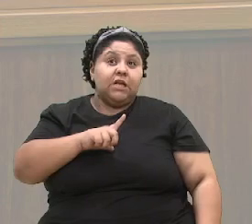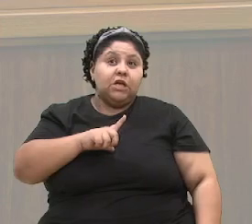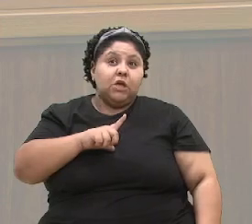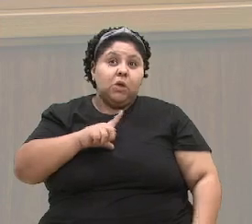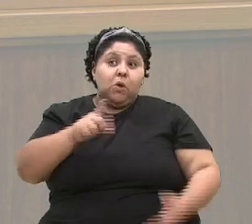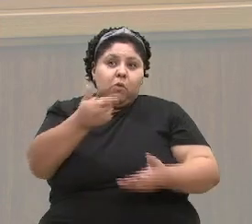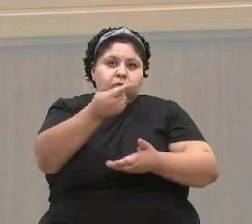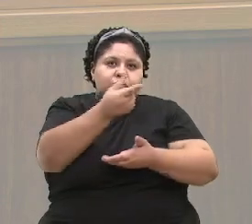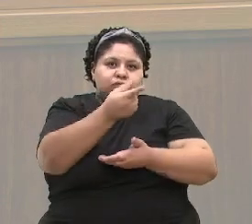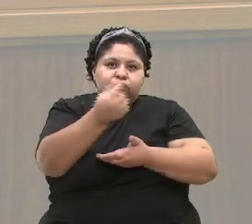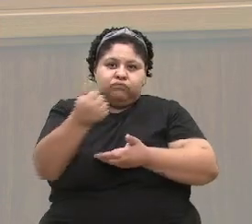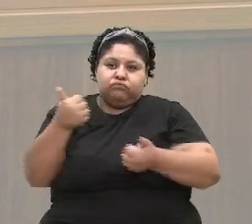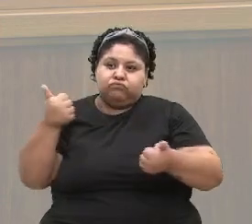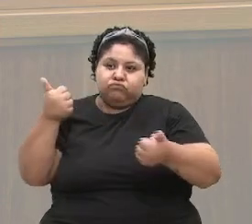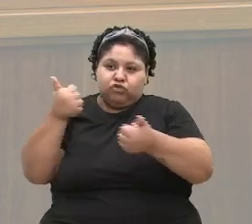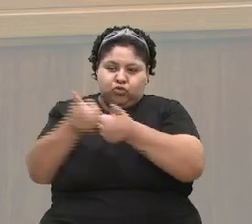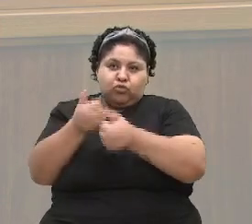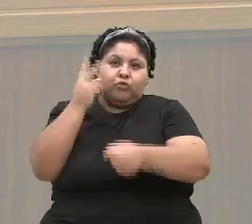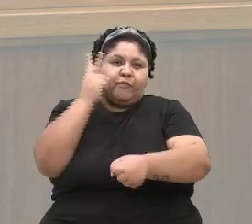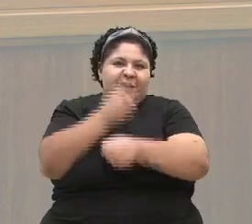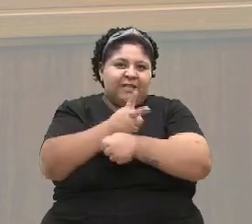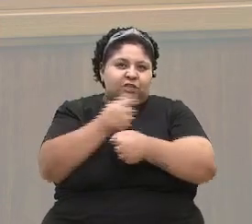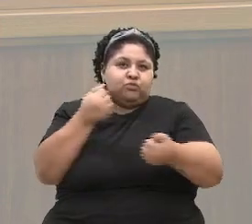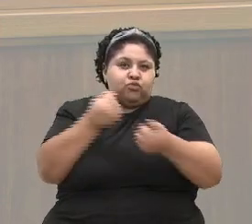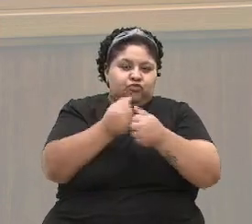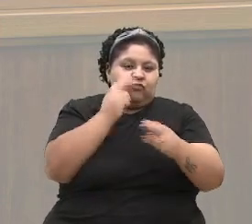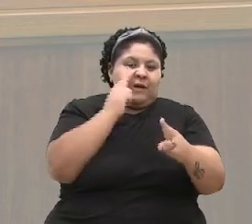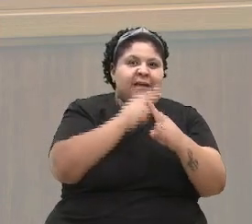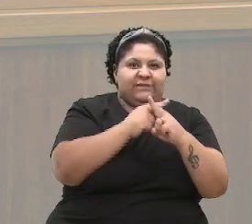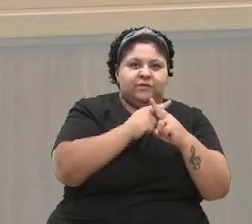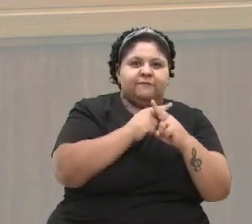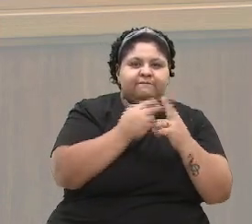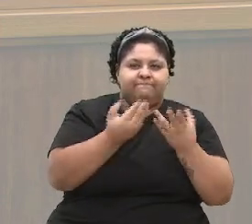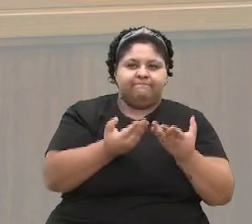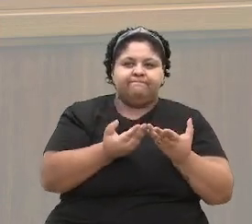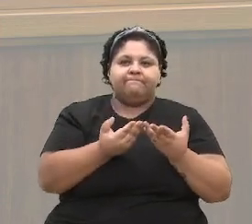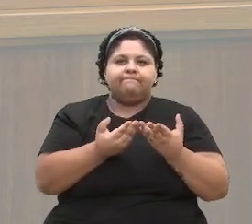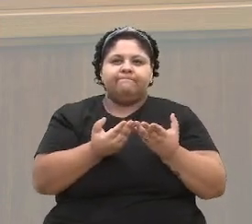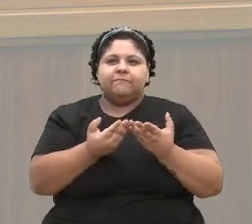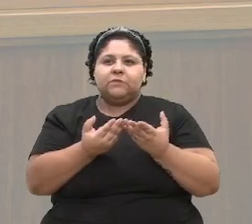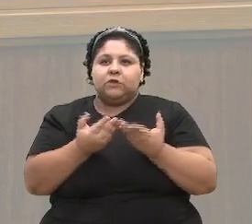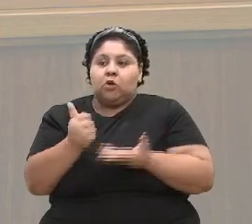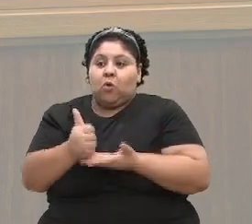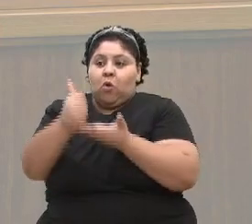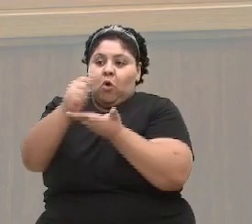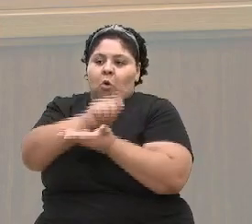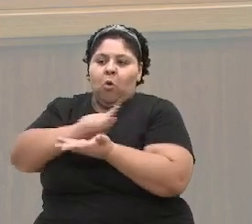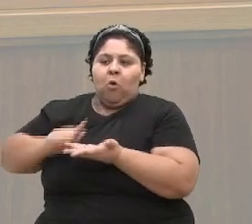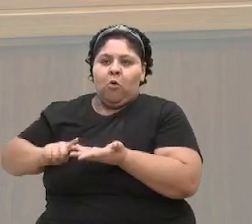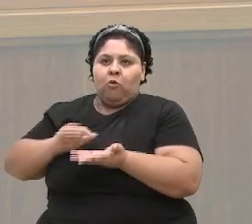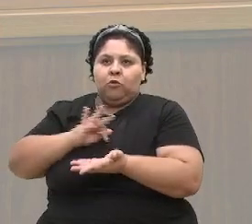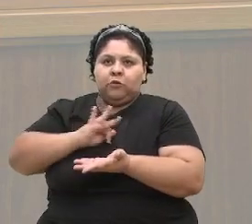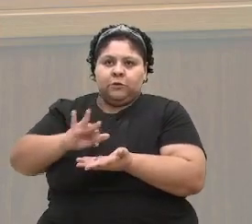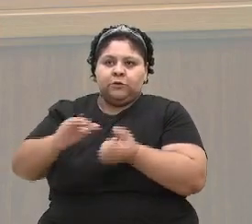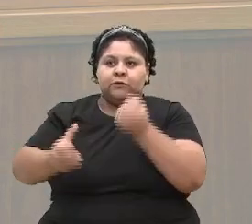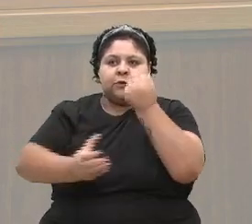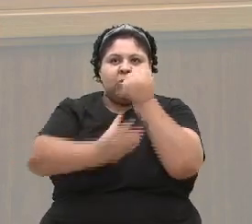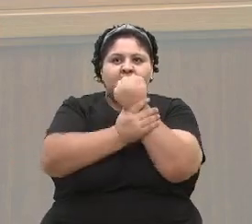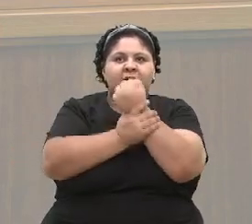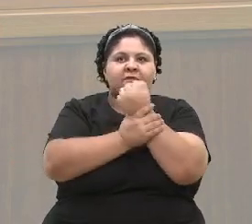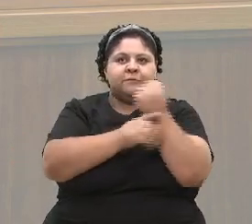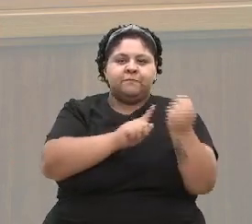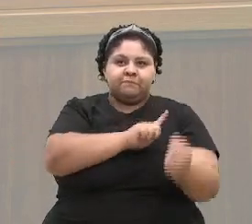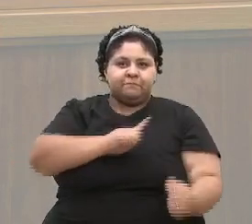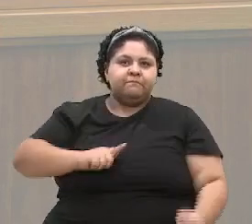junto à Caixa Econômica Federal, com o auxílio do governo federal, com a garantia do governo